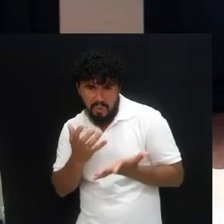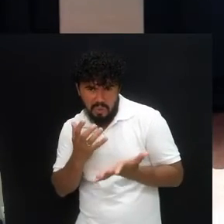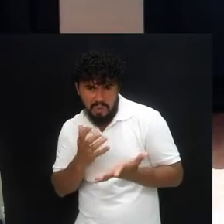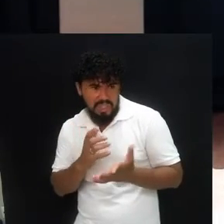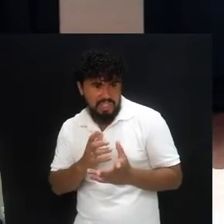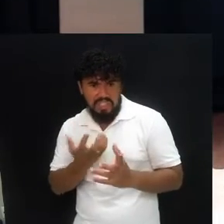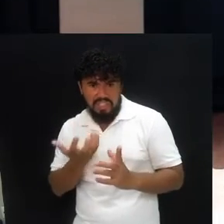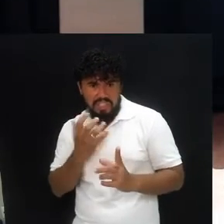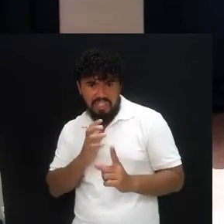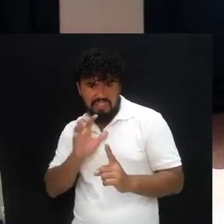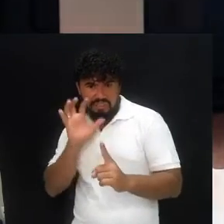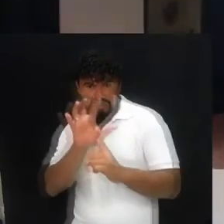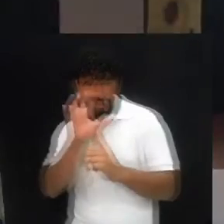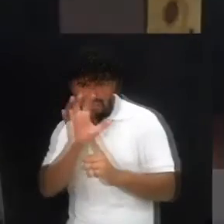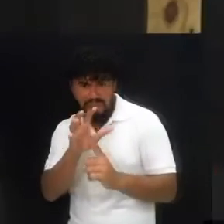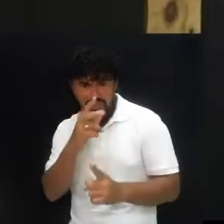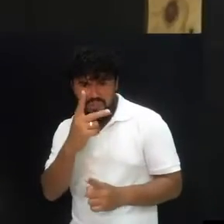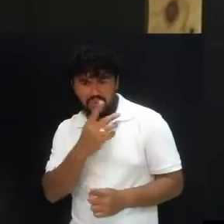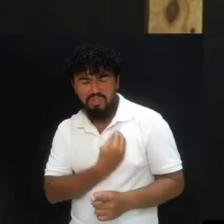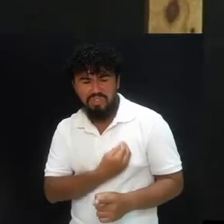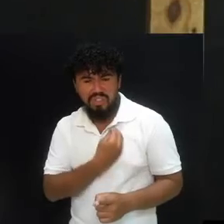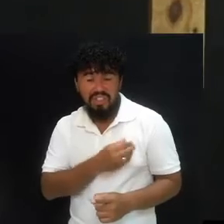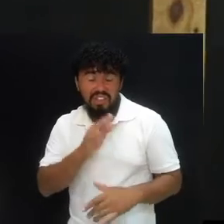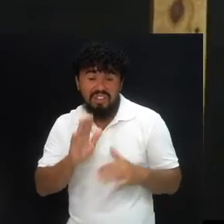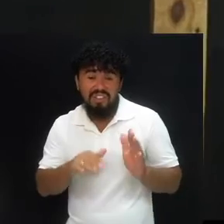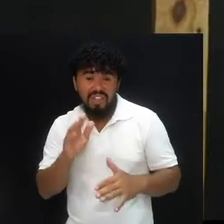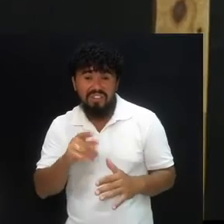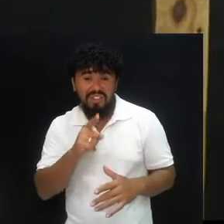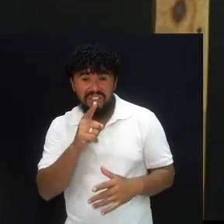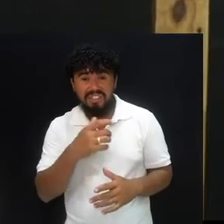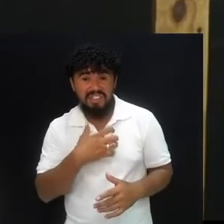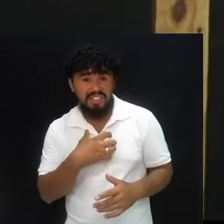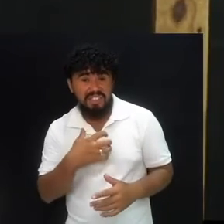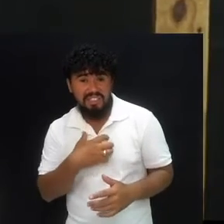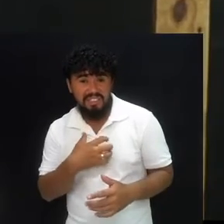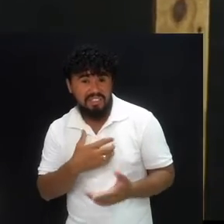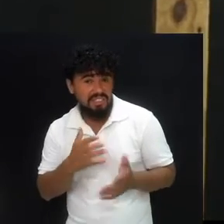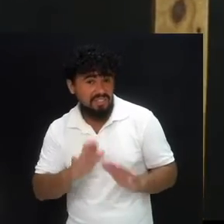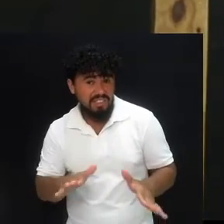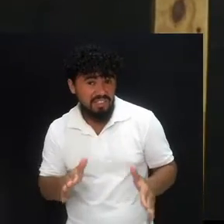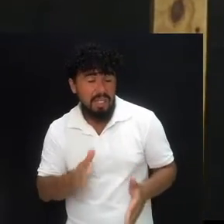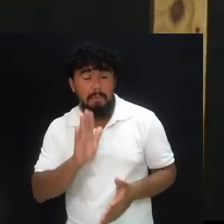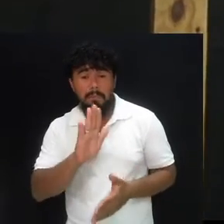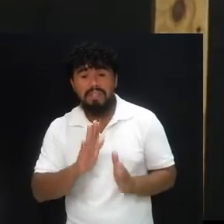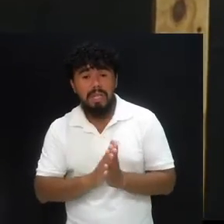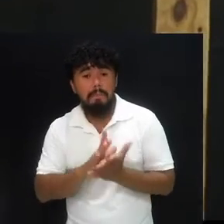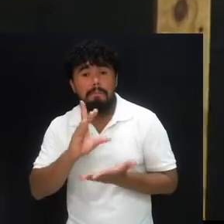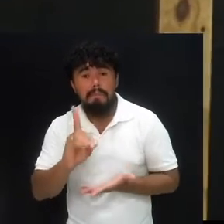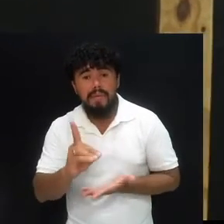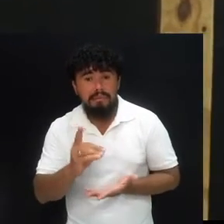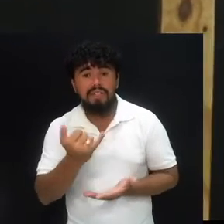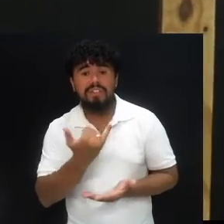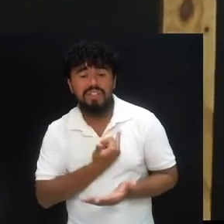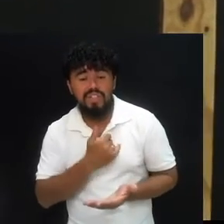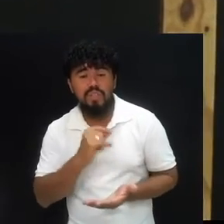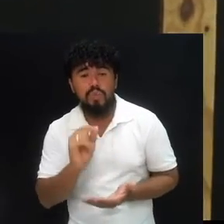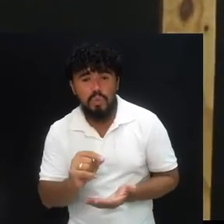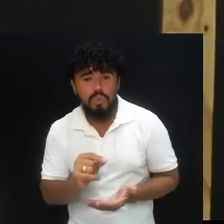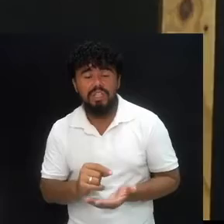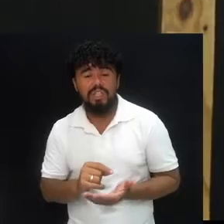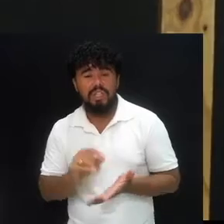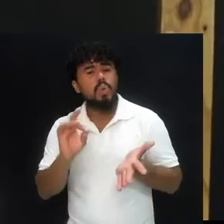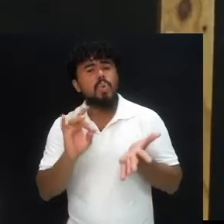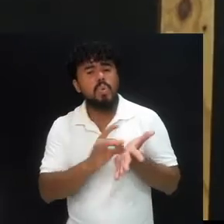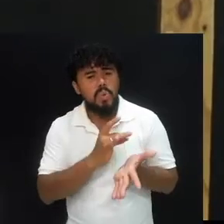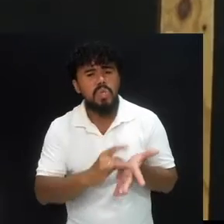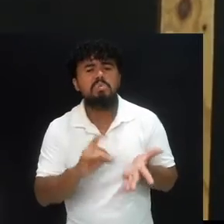vindo sobre sua vida? Talvez vocês tenham se sentindo exatamente dessa forma, mas a Bíblia Sagrada nos diz que o inimigo,